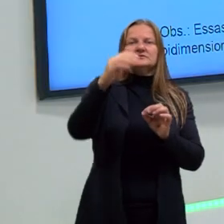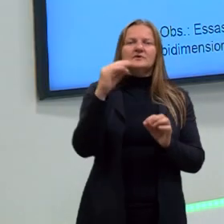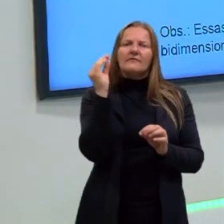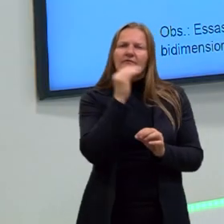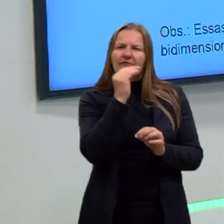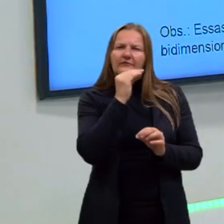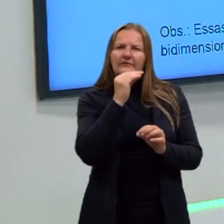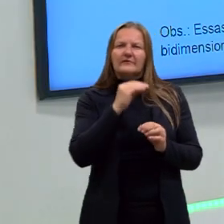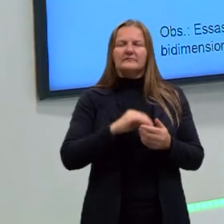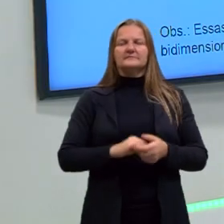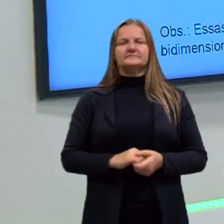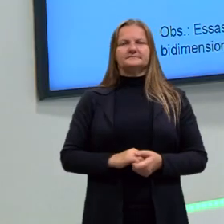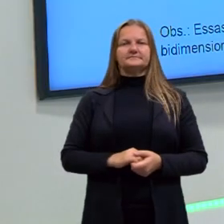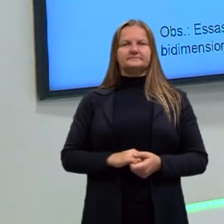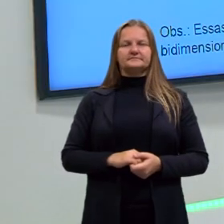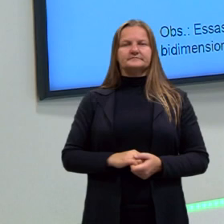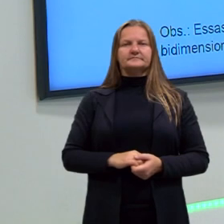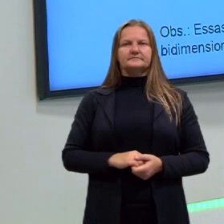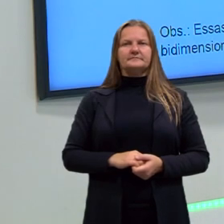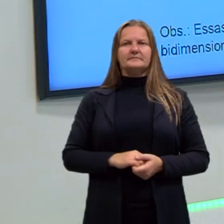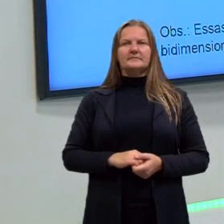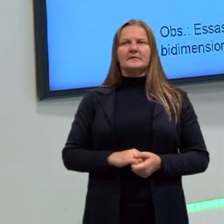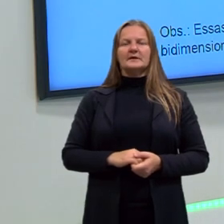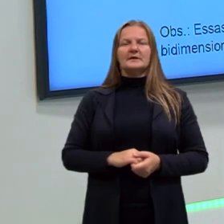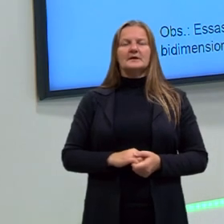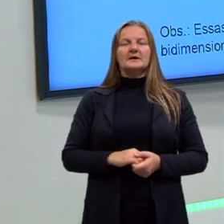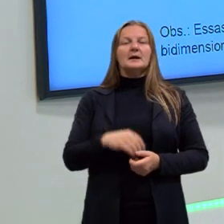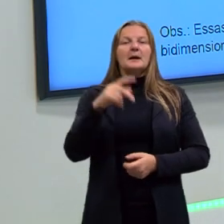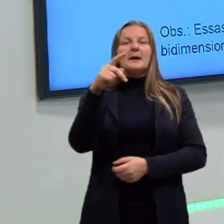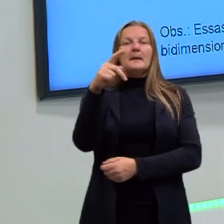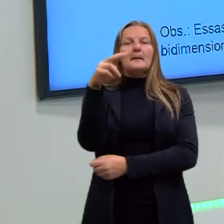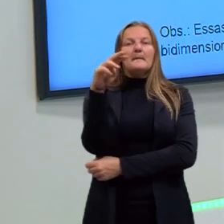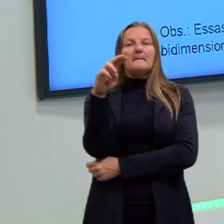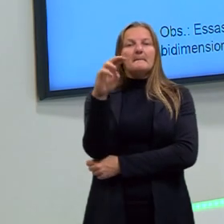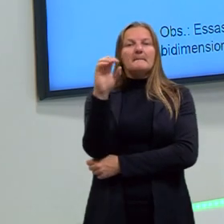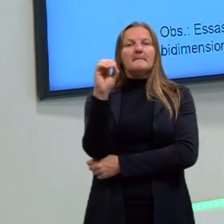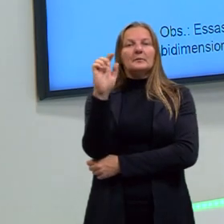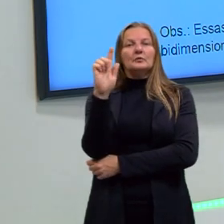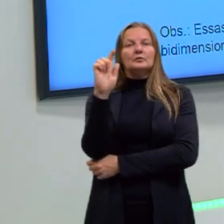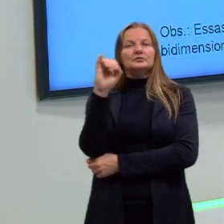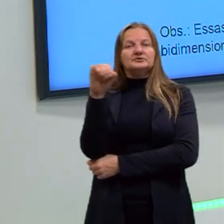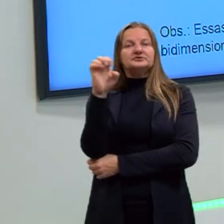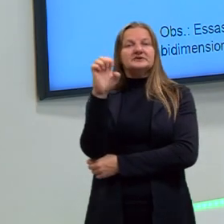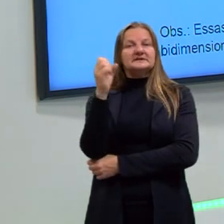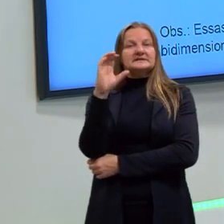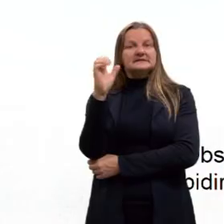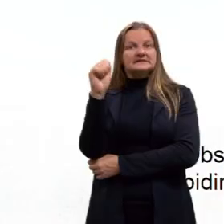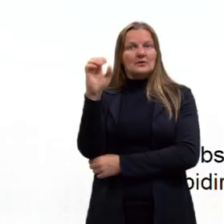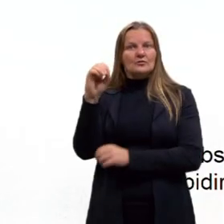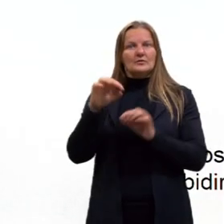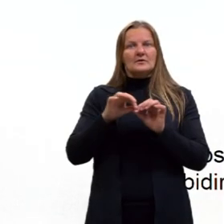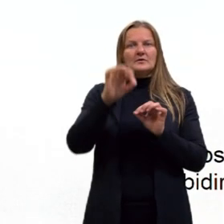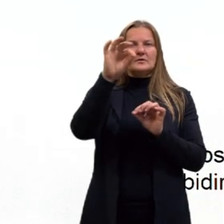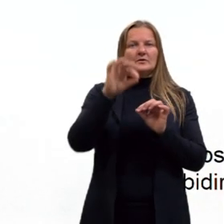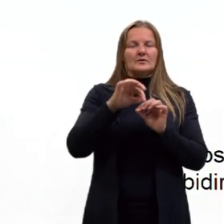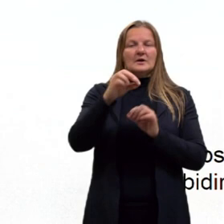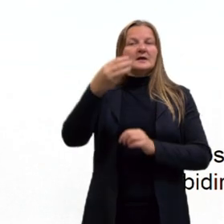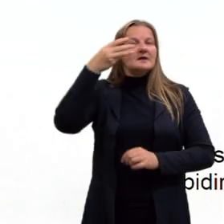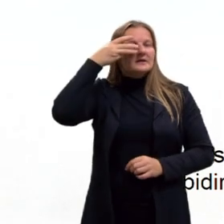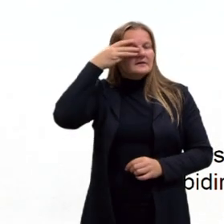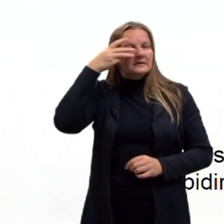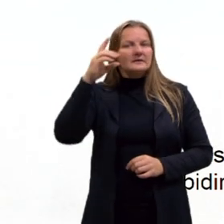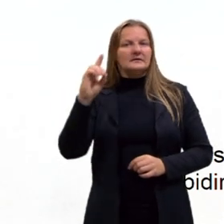observação importante é que essas linhas são projeções bidimensionais de algo que é tridimensional.